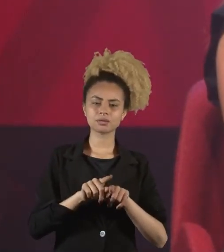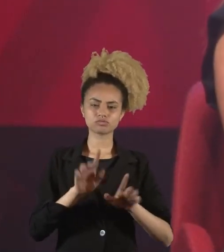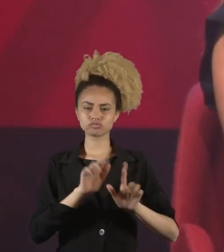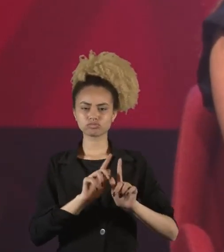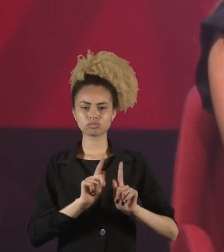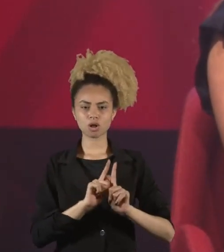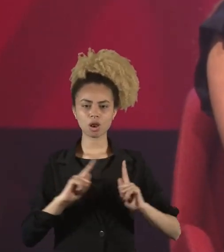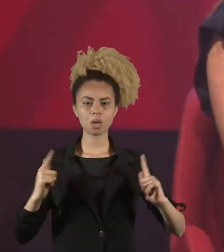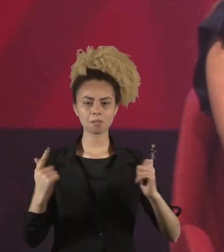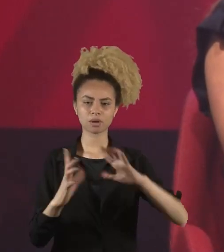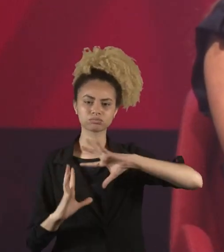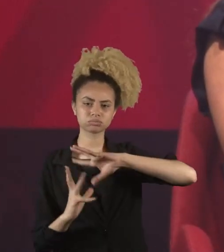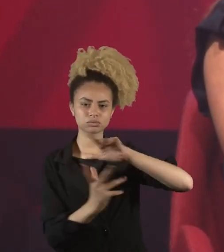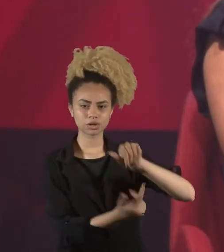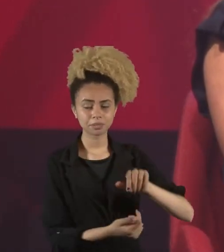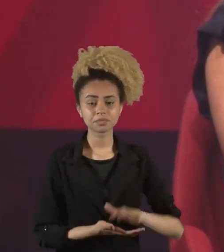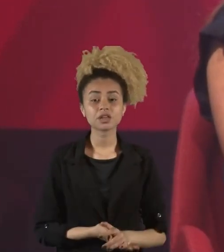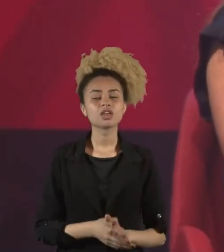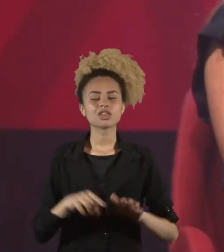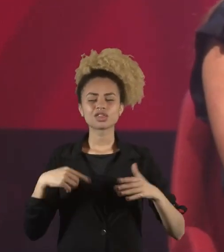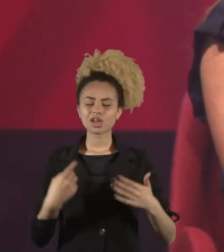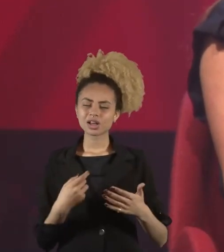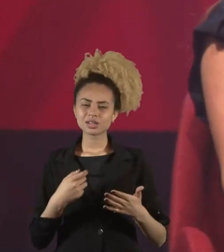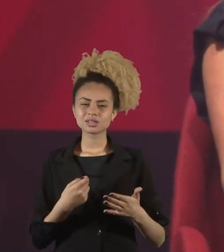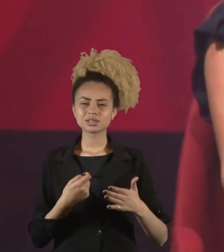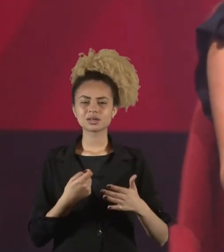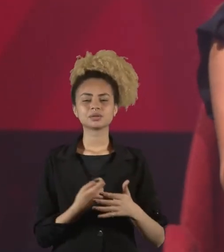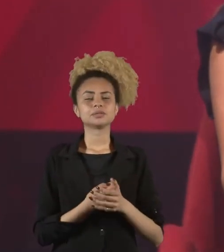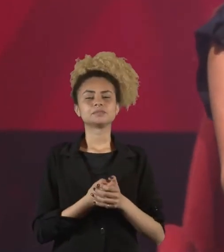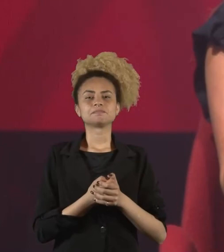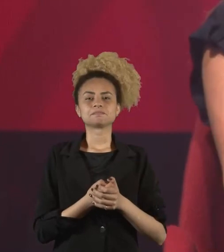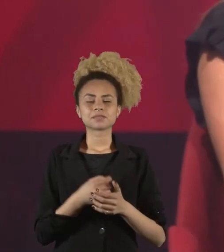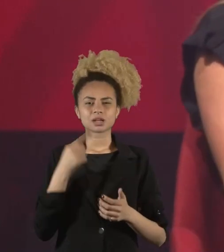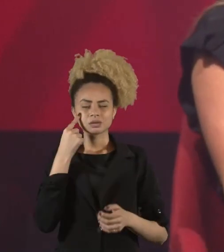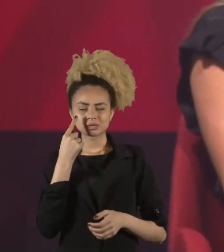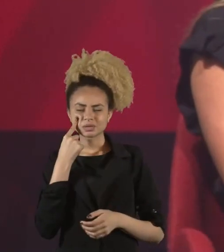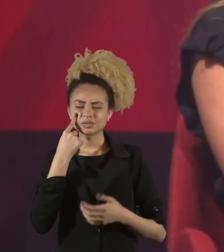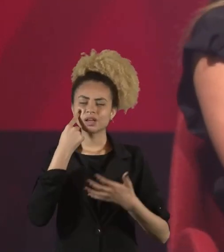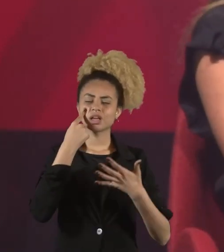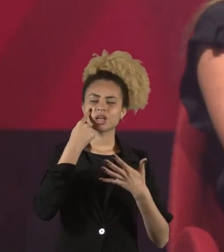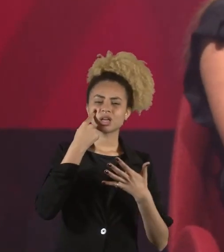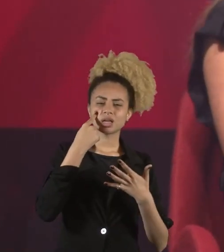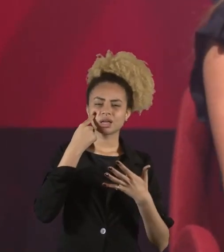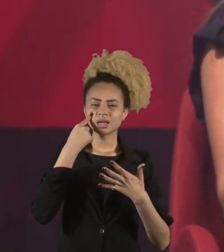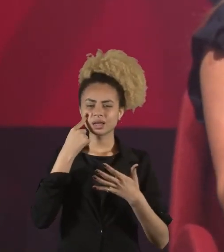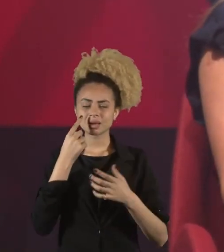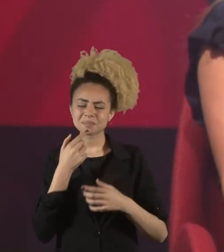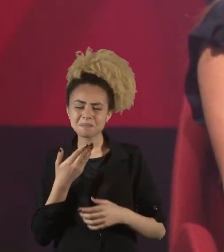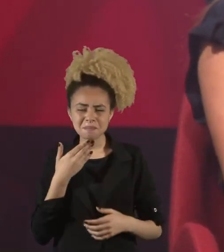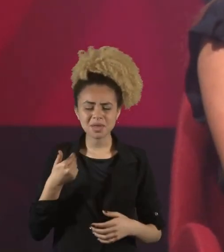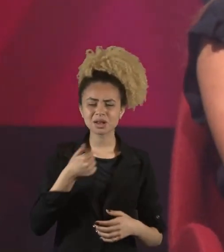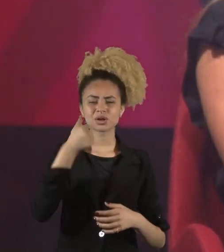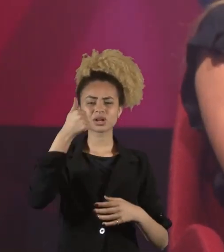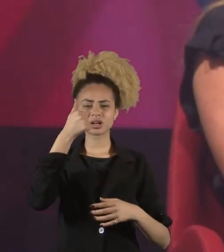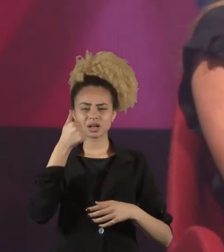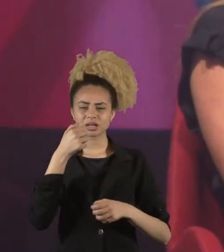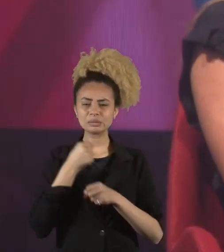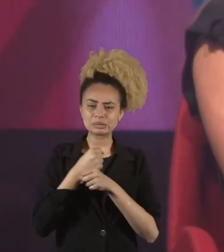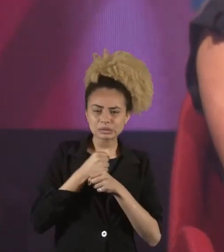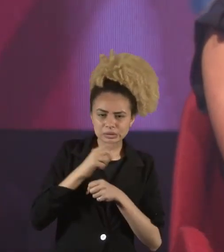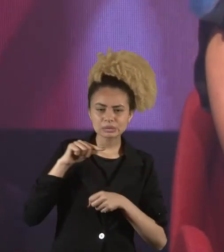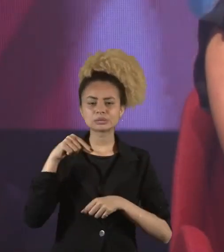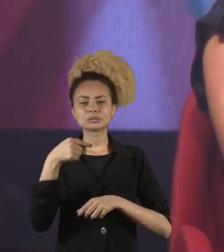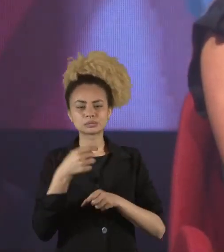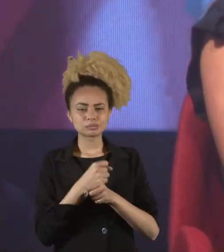E a gente investe muito tempo olhando nossas métricas internas, melhorando ano atrás ano,